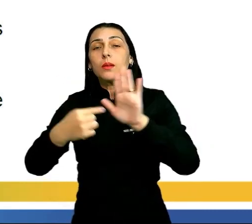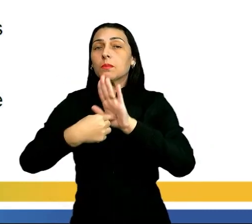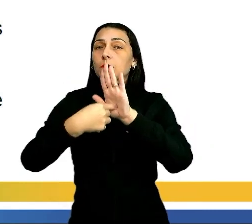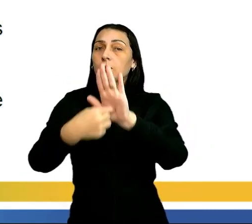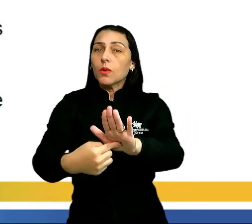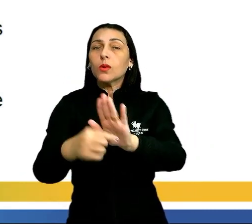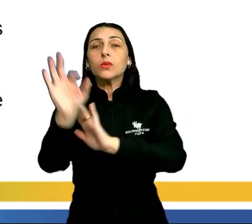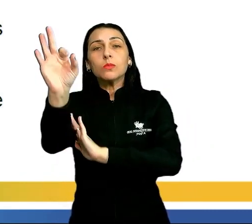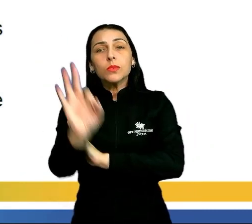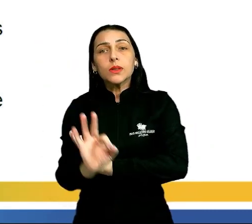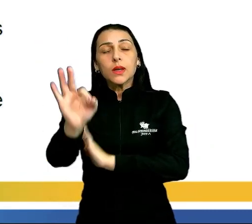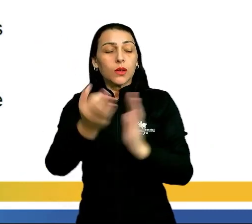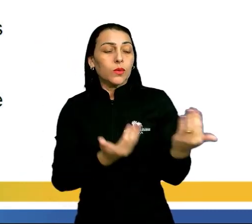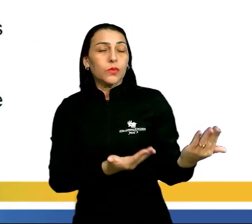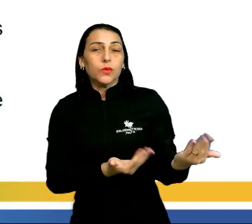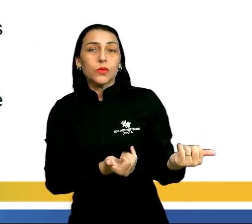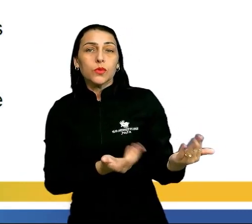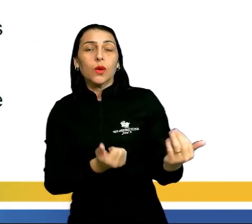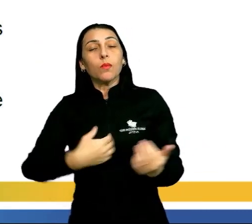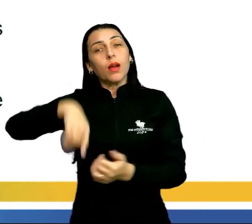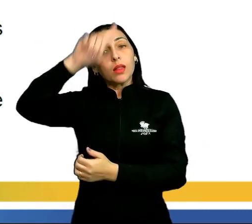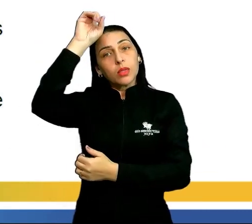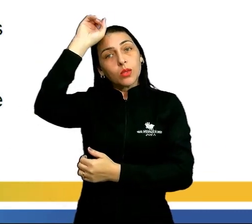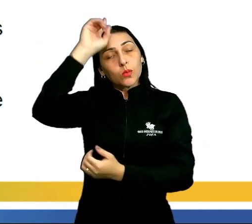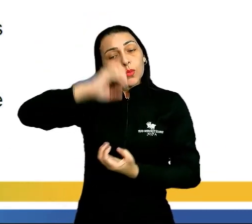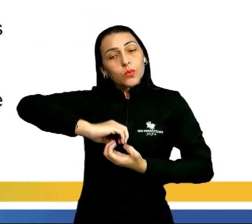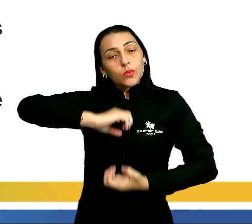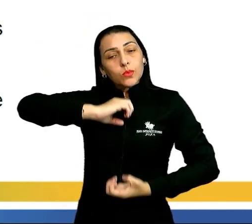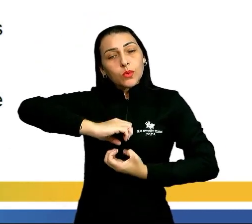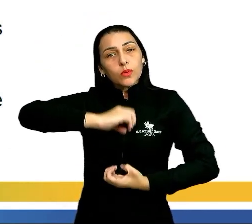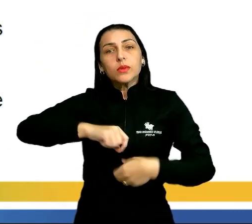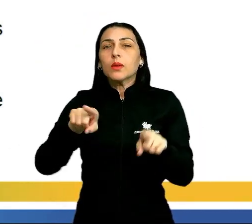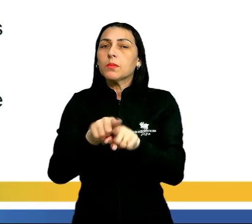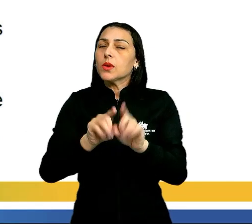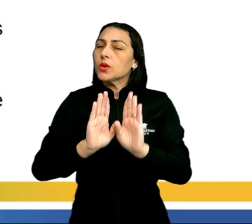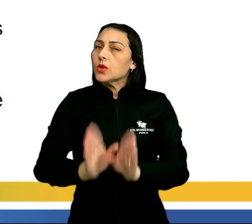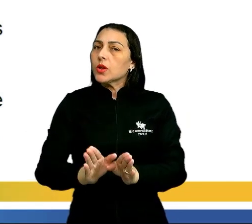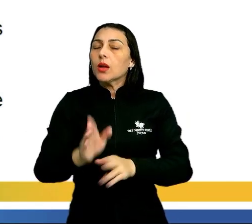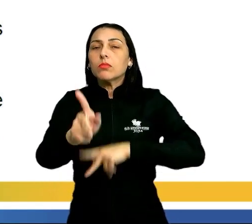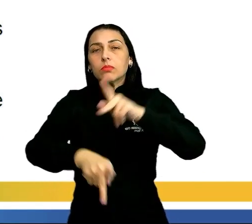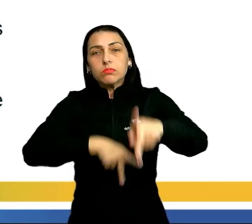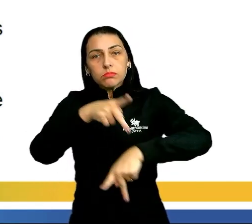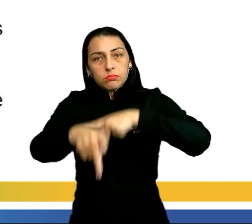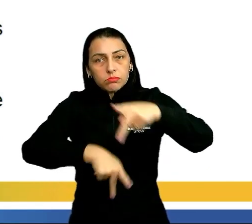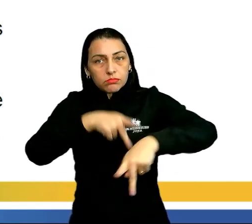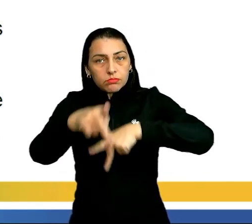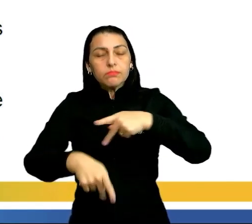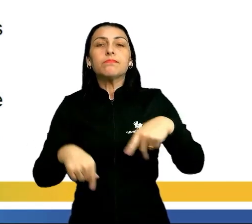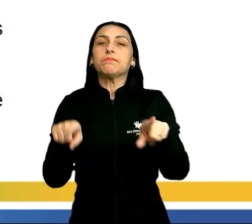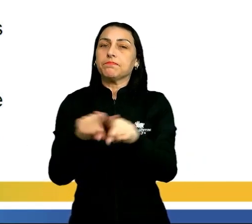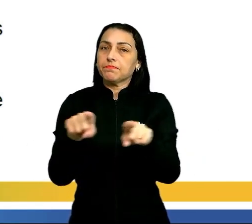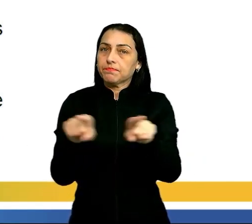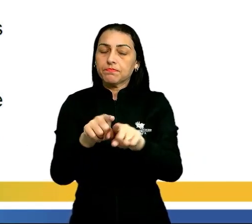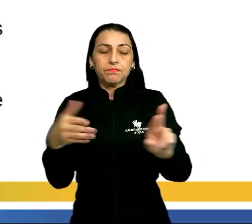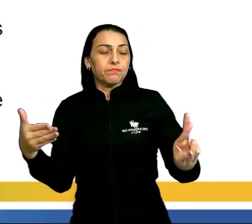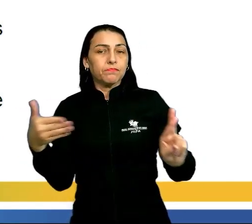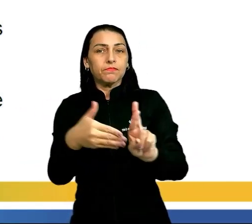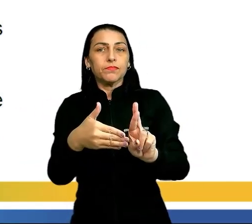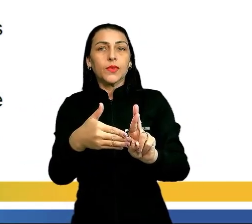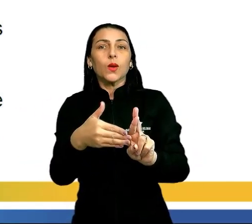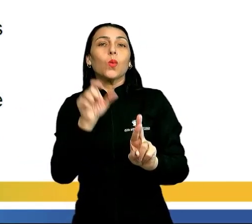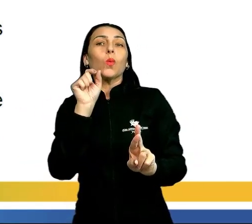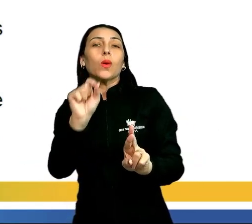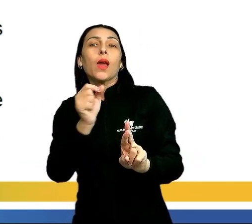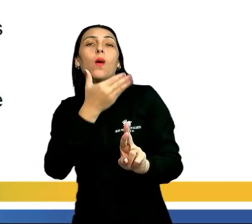mostra o percentual de jovens, adultos e idosos, como eu disse, de uma população. Ela também representa o